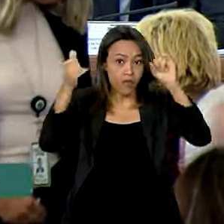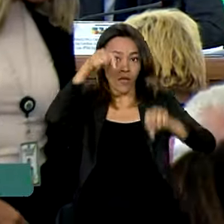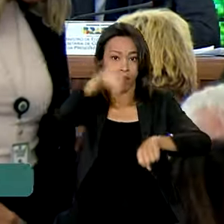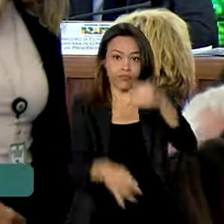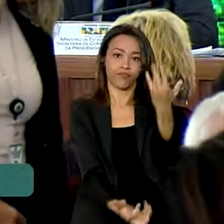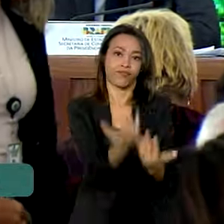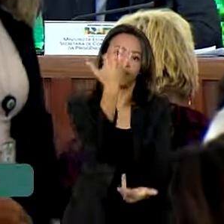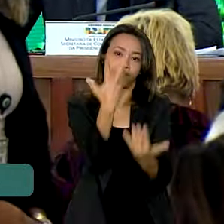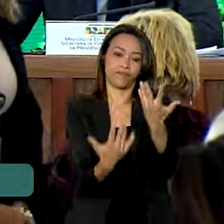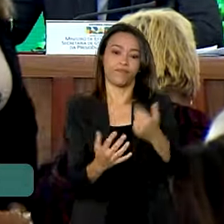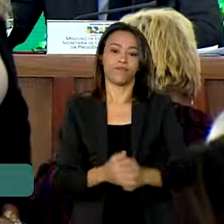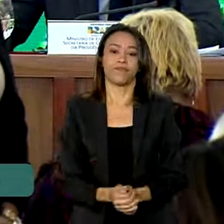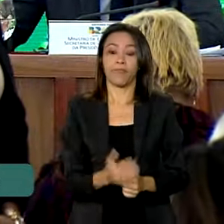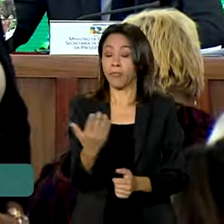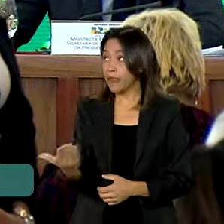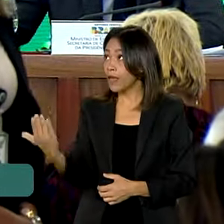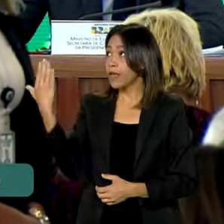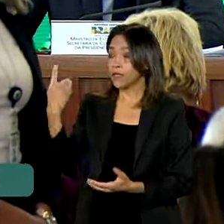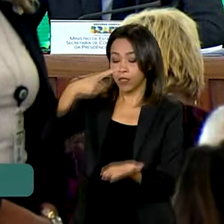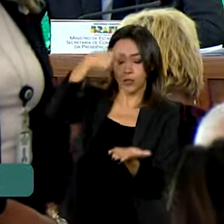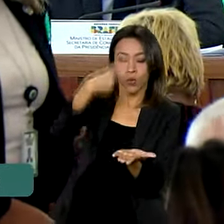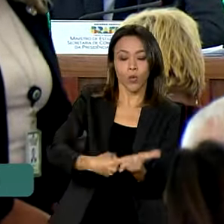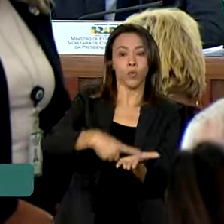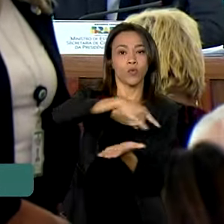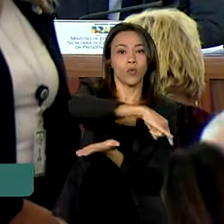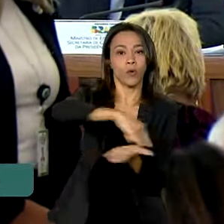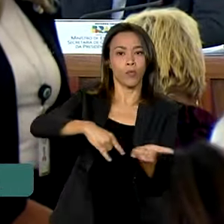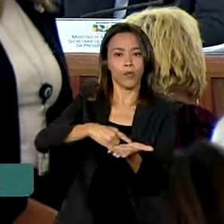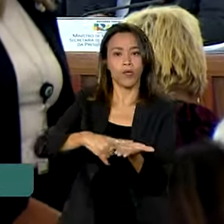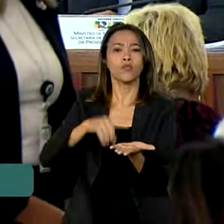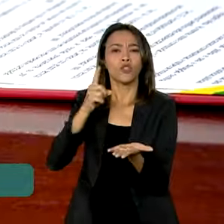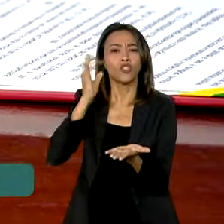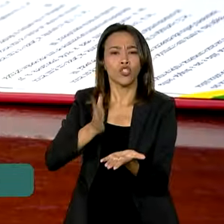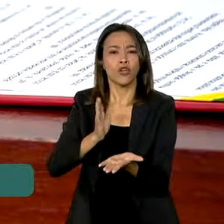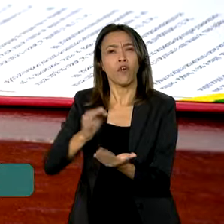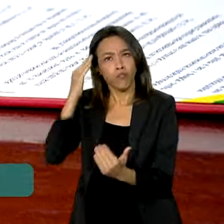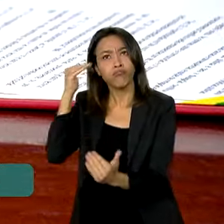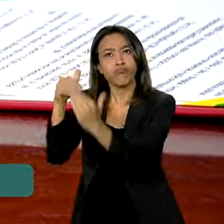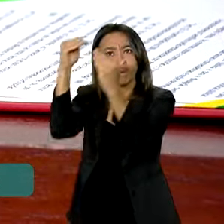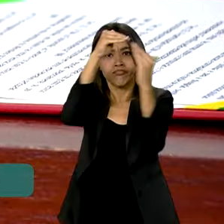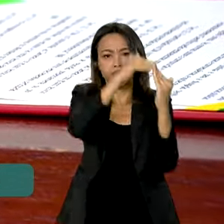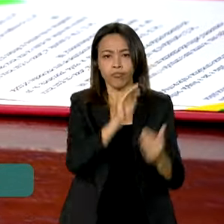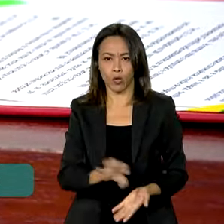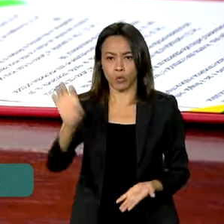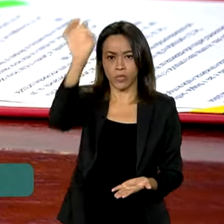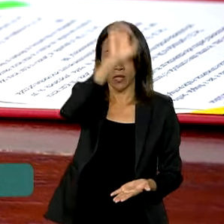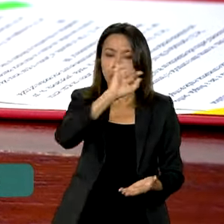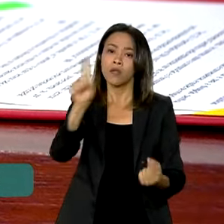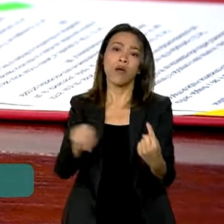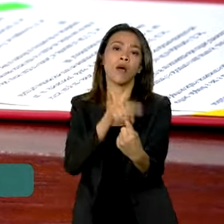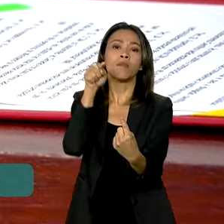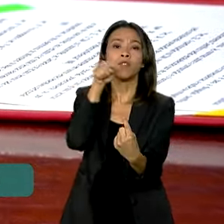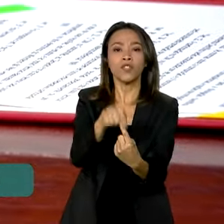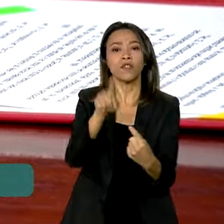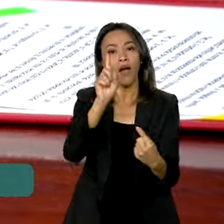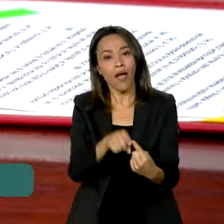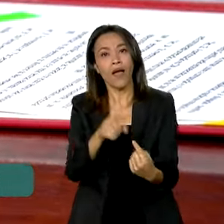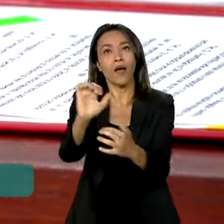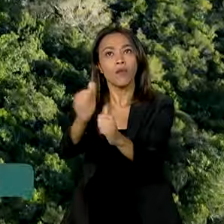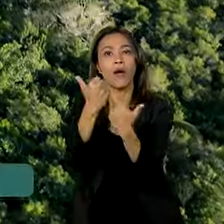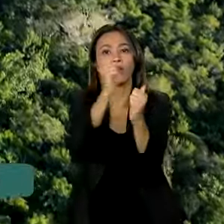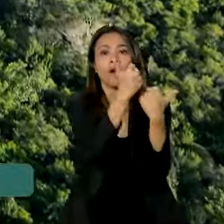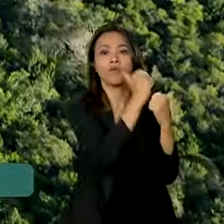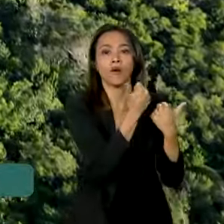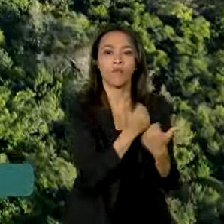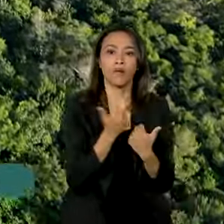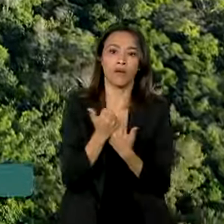O Pacto Interfederativo para Prevenção e Controle de Incêndios tem como objetivo promover a colaboração